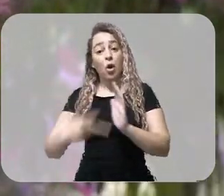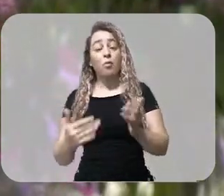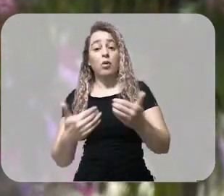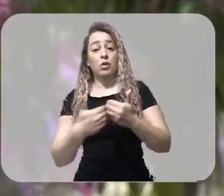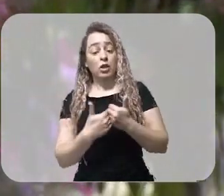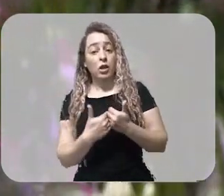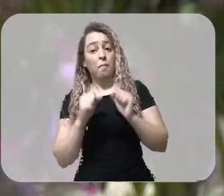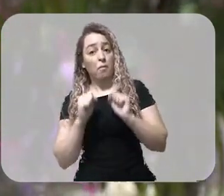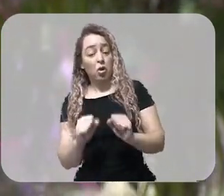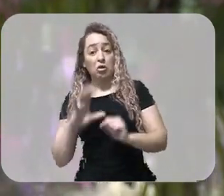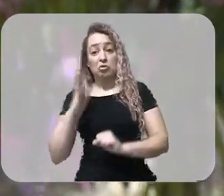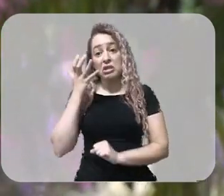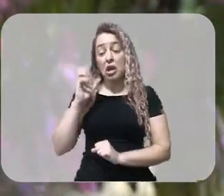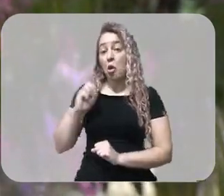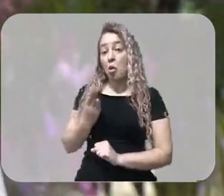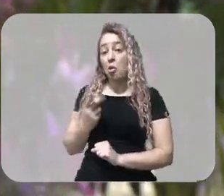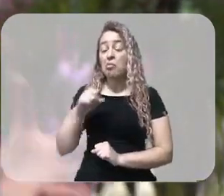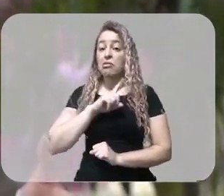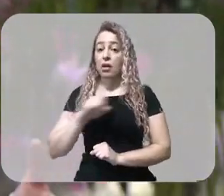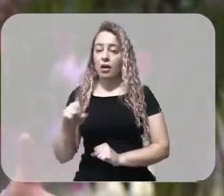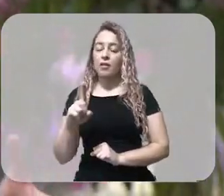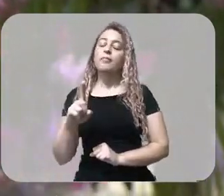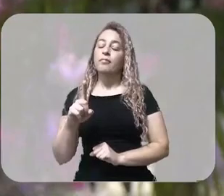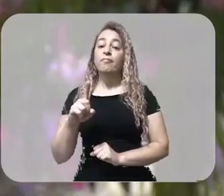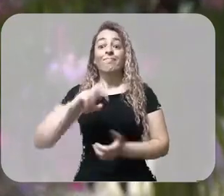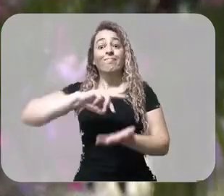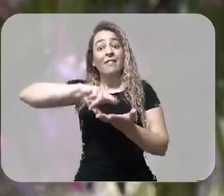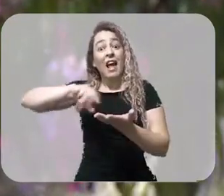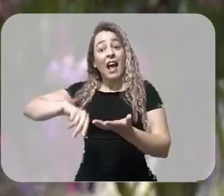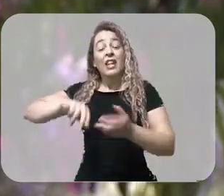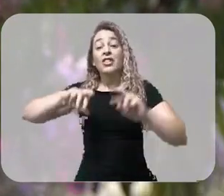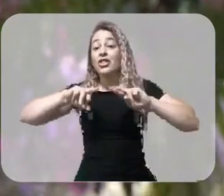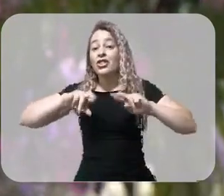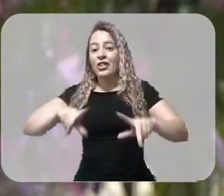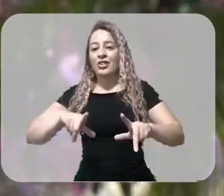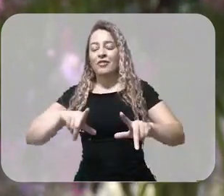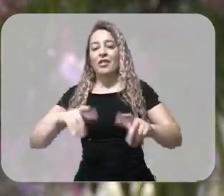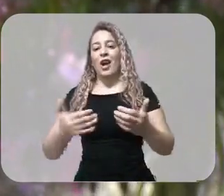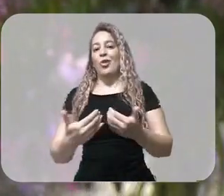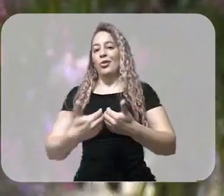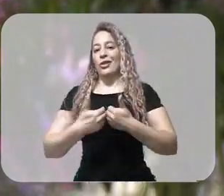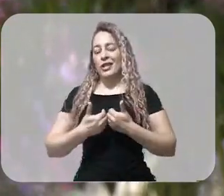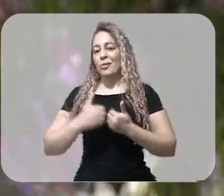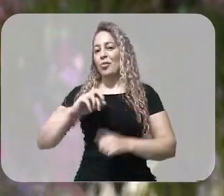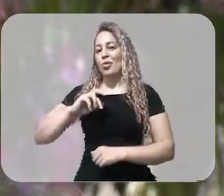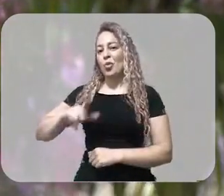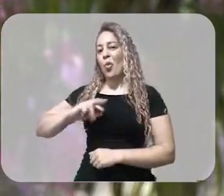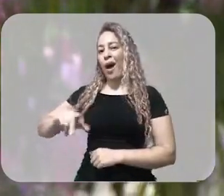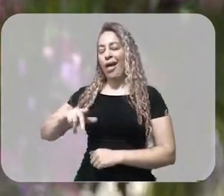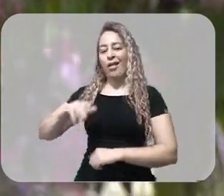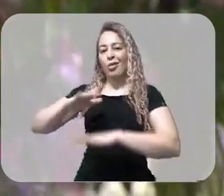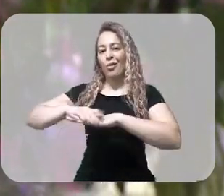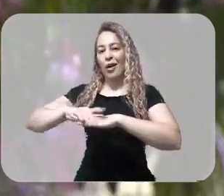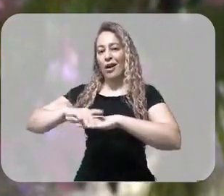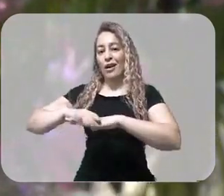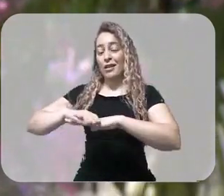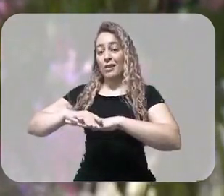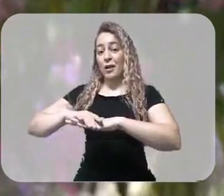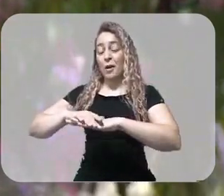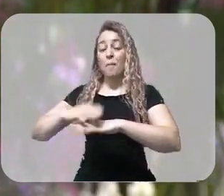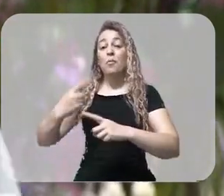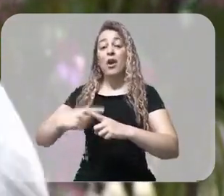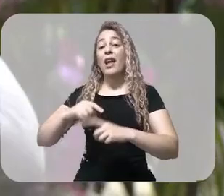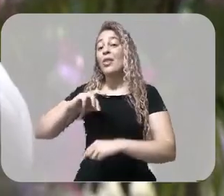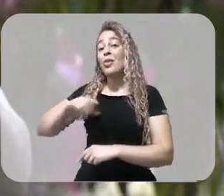Por se apresentar de formas tão diferentes, o autismo não pode ser chamado de uma doença. Porque não é apenas